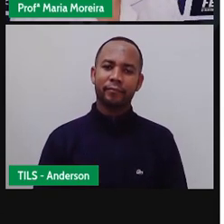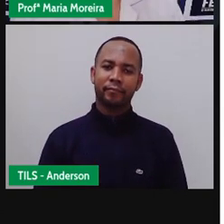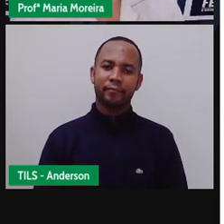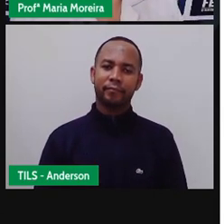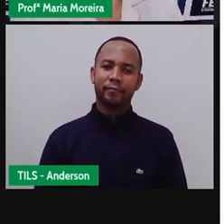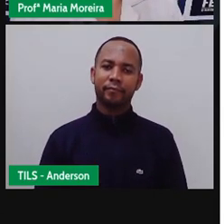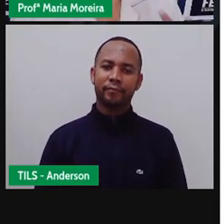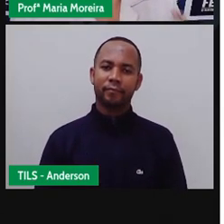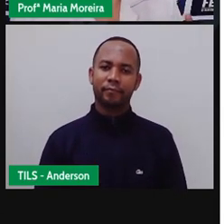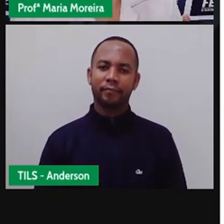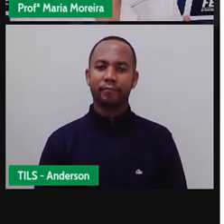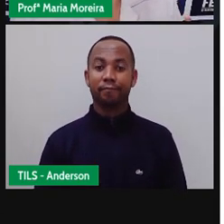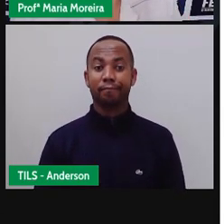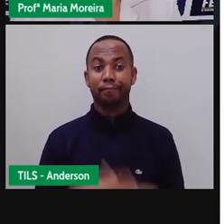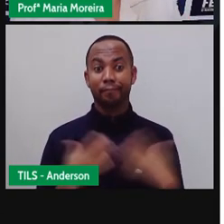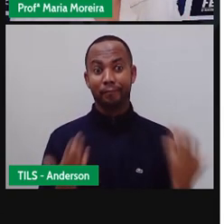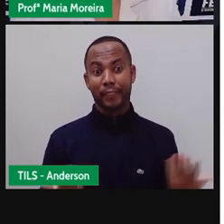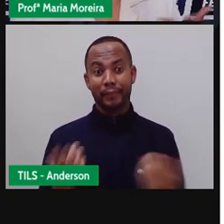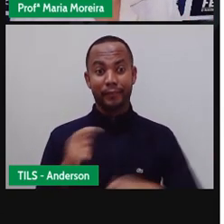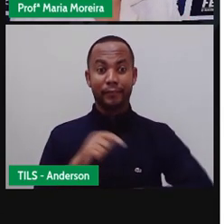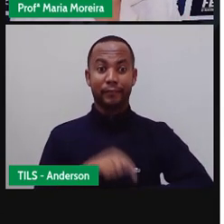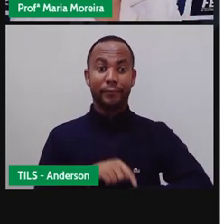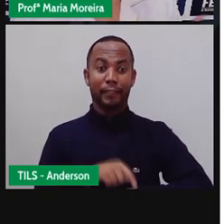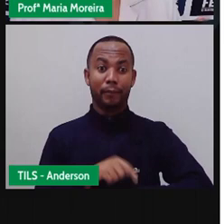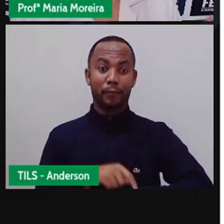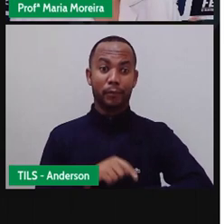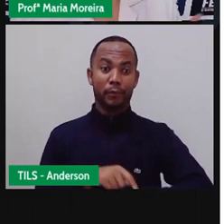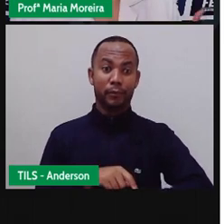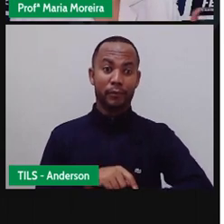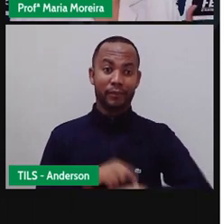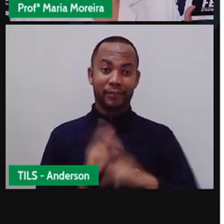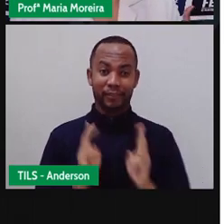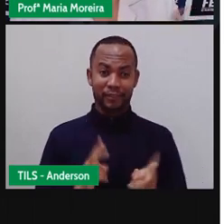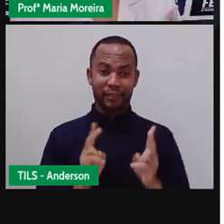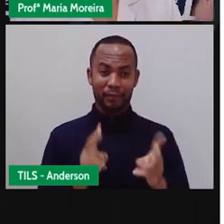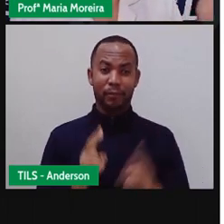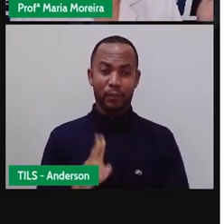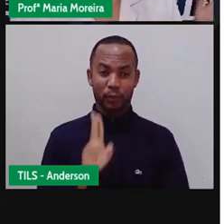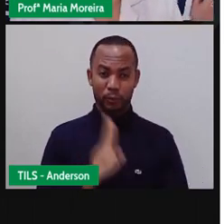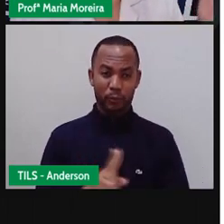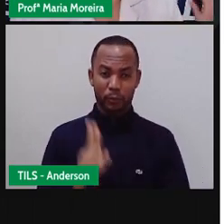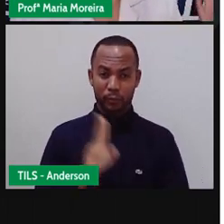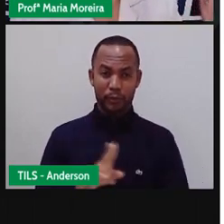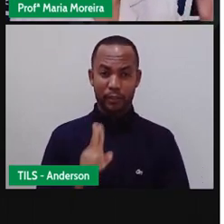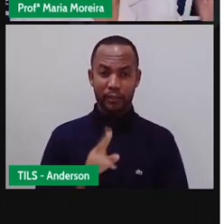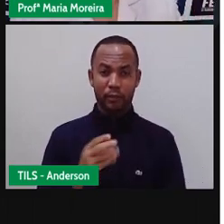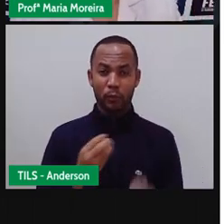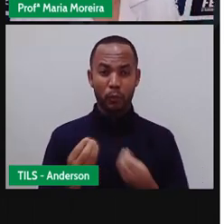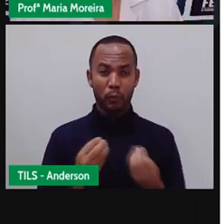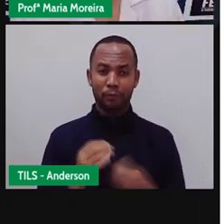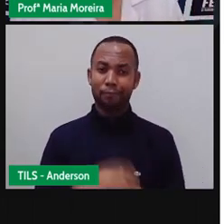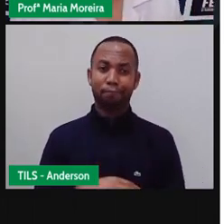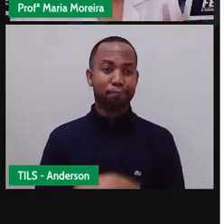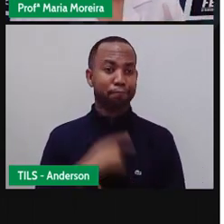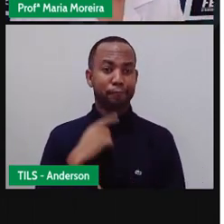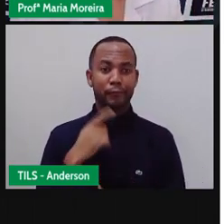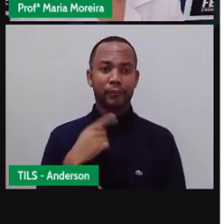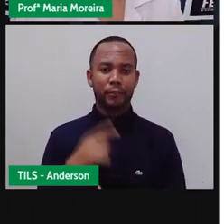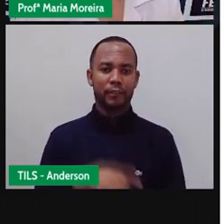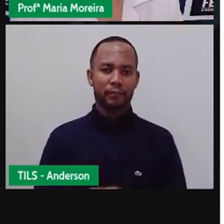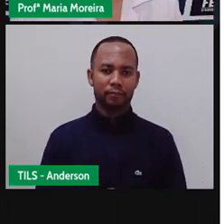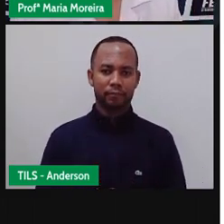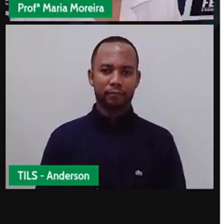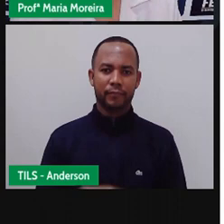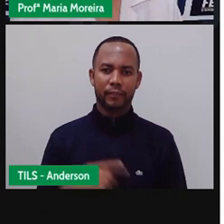Assim, eu não... Acabo que eu não tenho tempo de usar tudo. Tipo, o TikTok, eu nunca consegui ter, na verdade, coragem pra ir lá fazer um videozinho, não. Mas eu vou